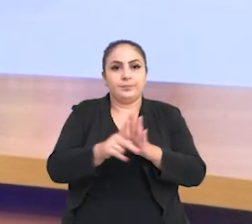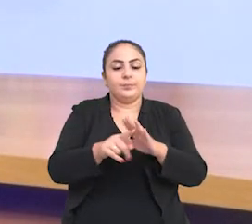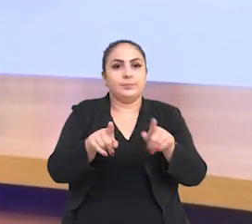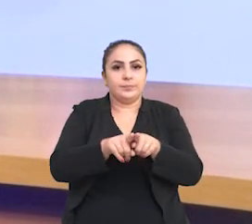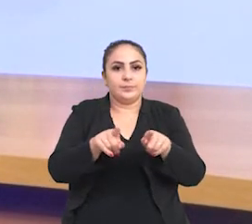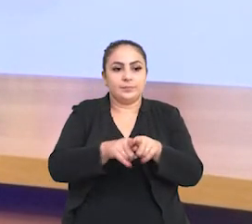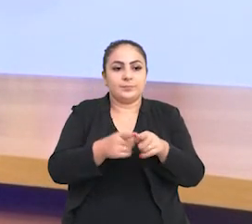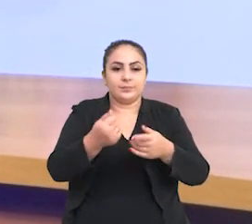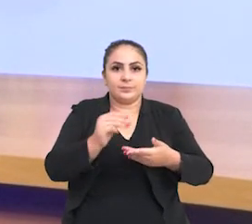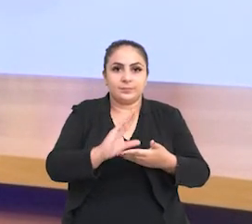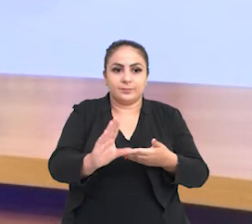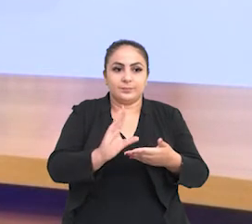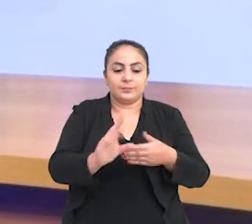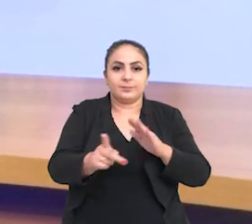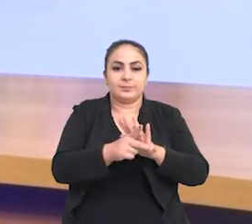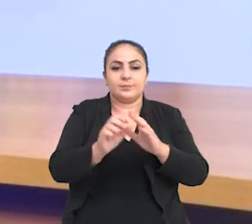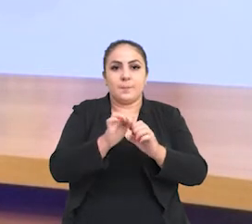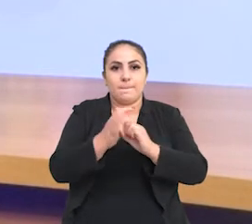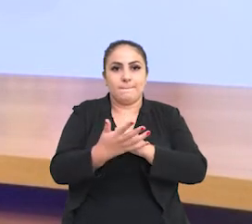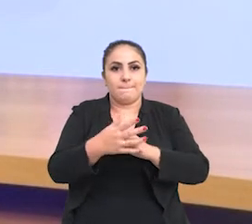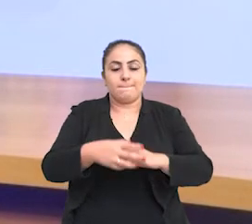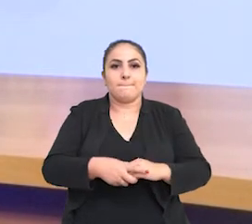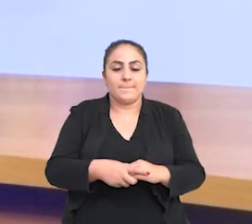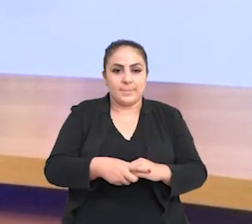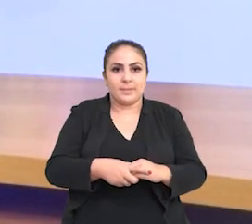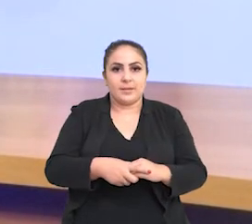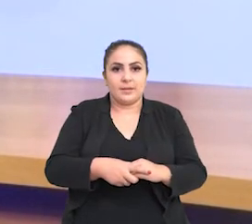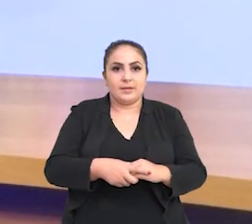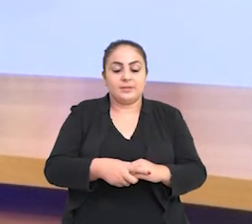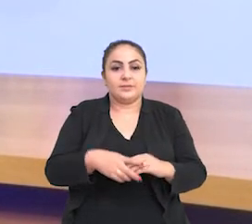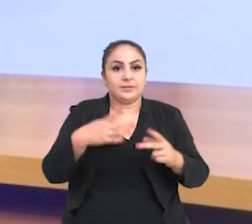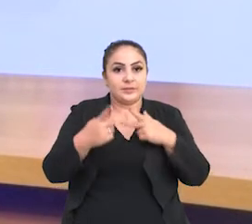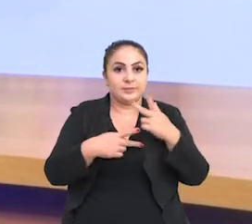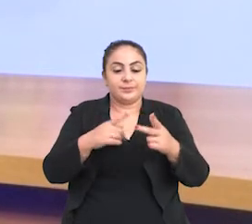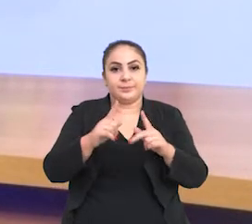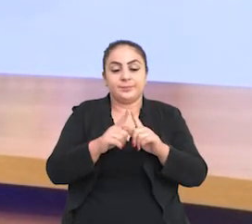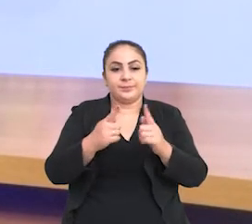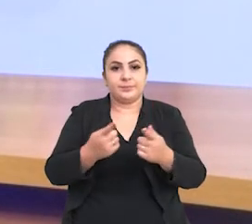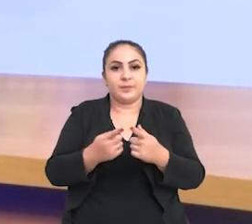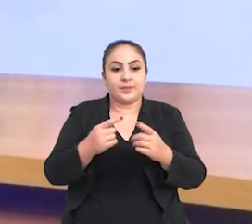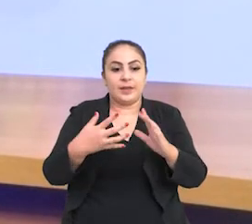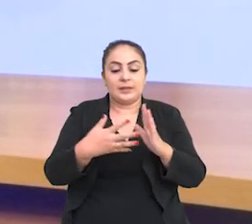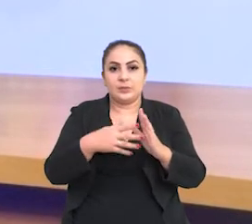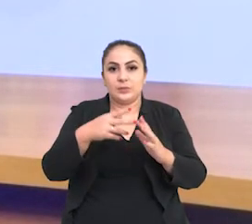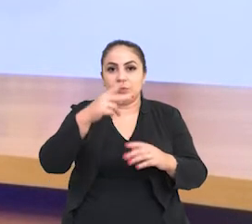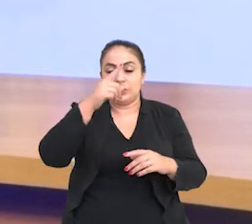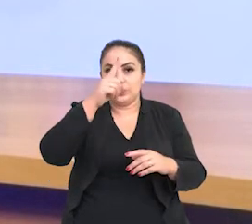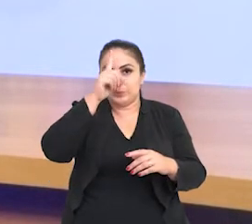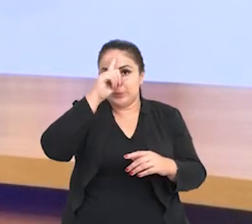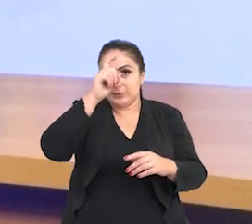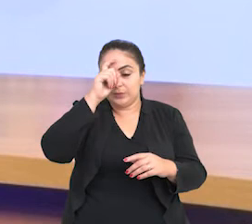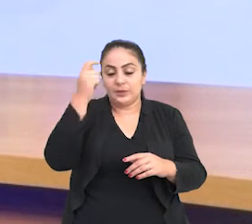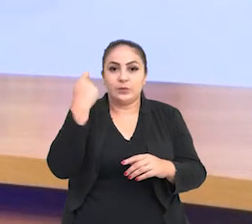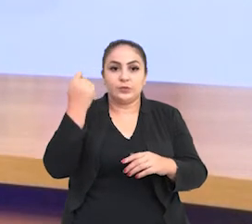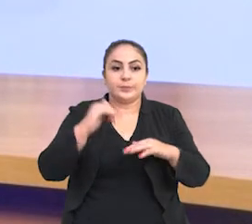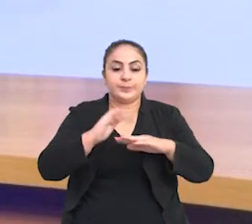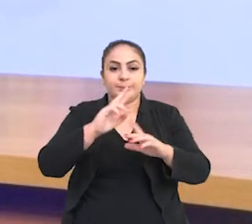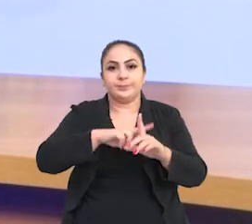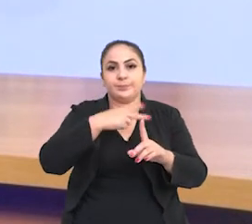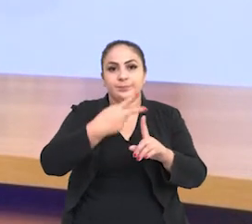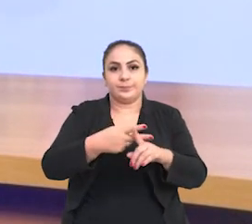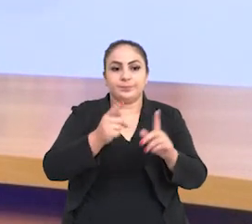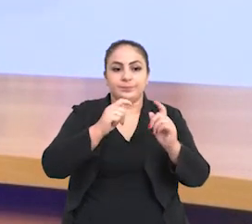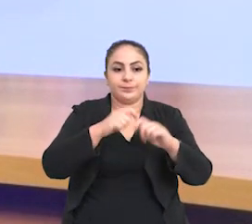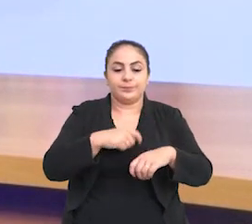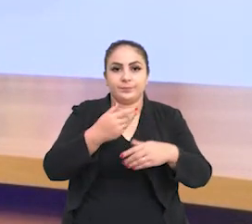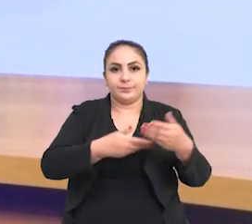federais e também os investimentos na pandemia. Segundo o levantamento, a rede hospitalar gaúcha, a mais